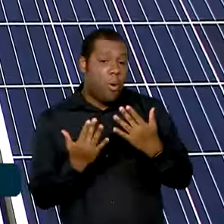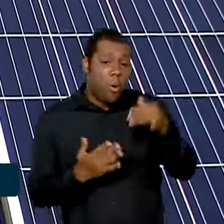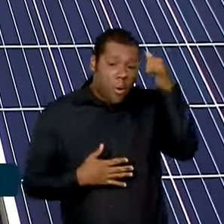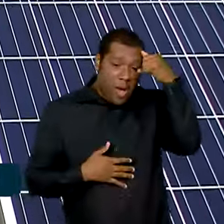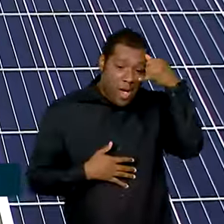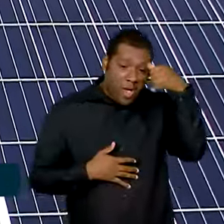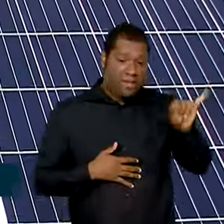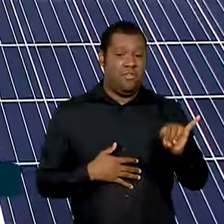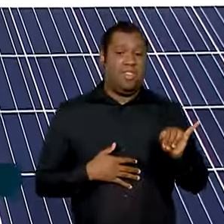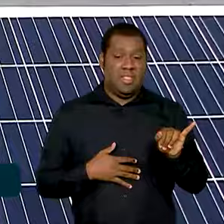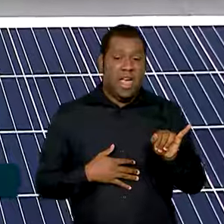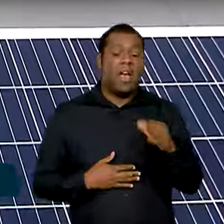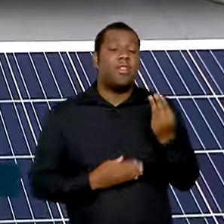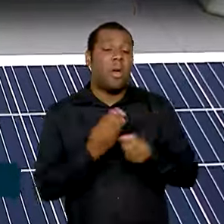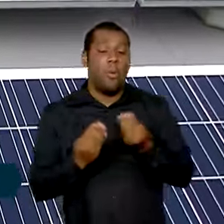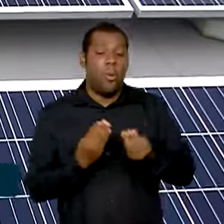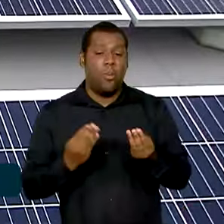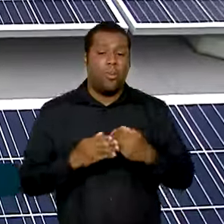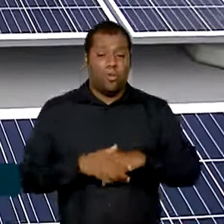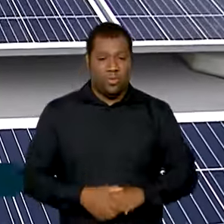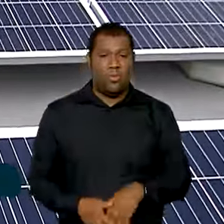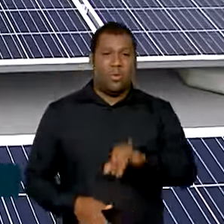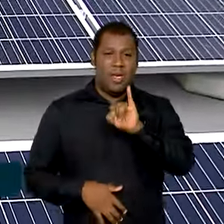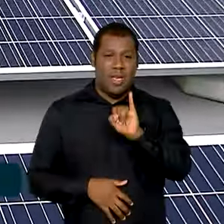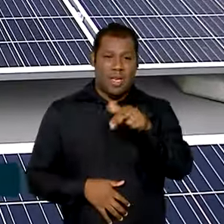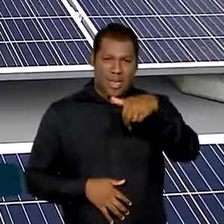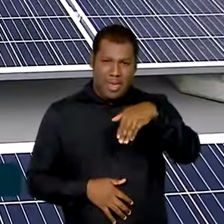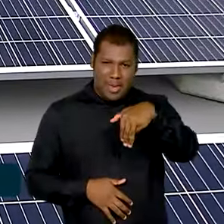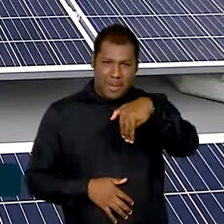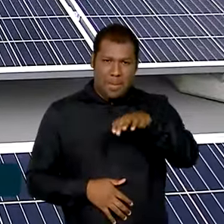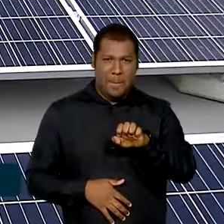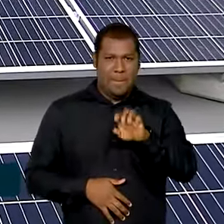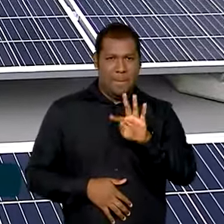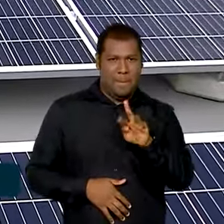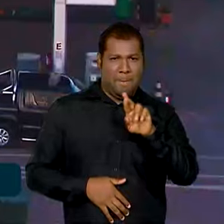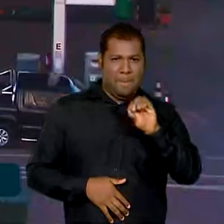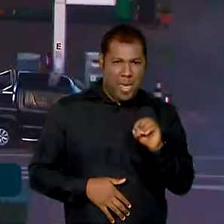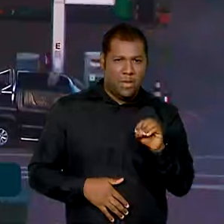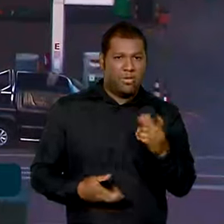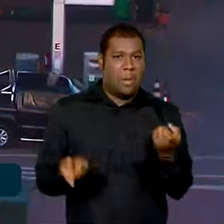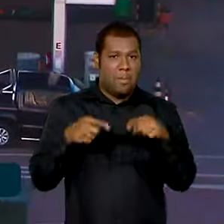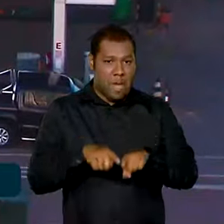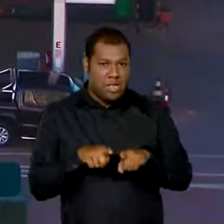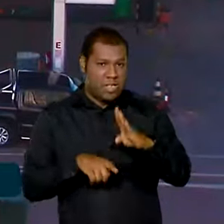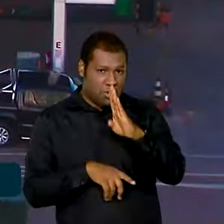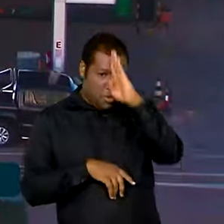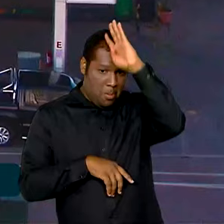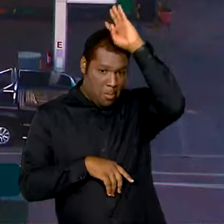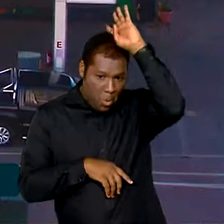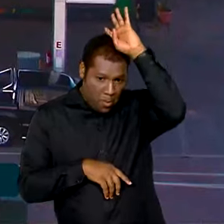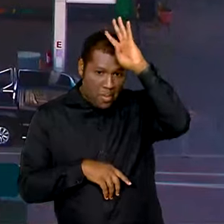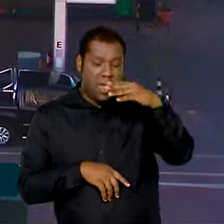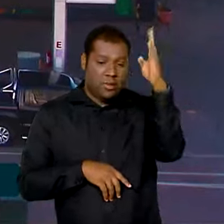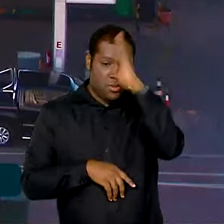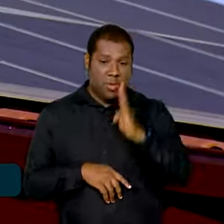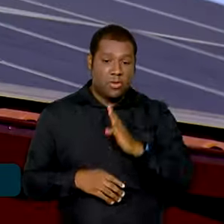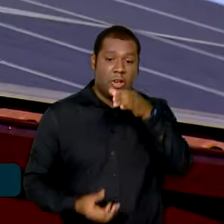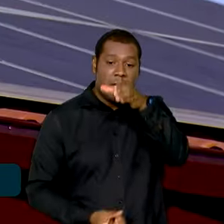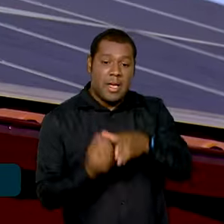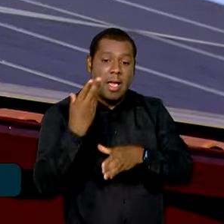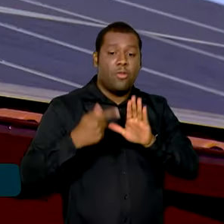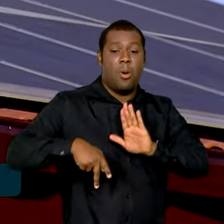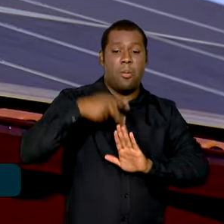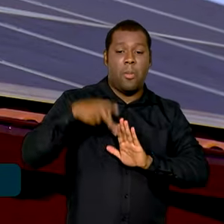fotovoltaicas de energia solar, O Inmetro, em parceria com o Corpo de Bombeiros em todo o país, publicou uma portaria